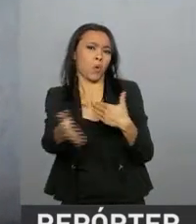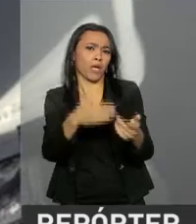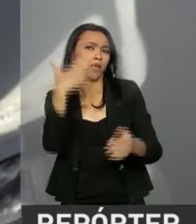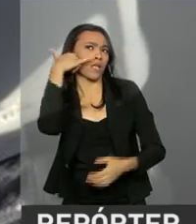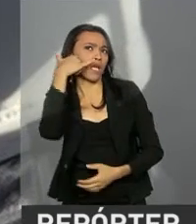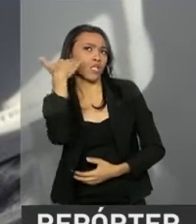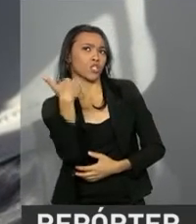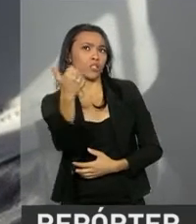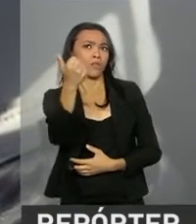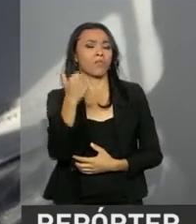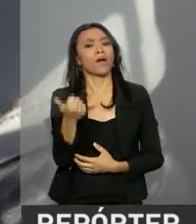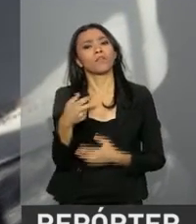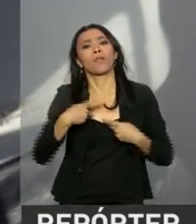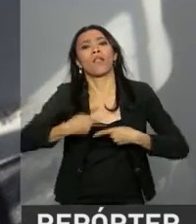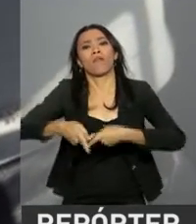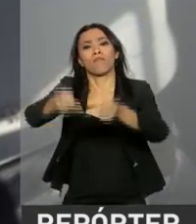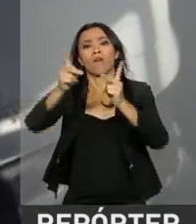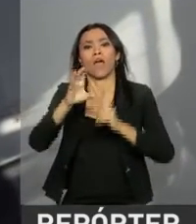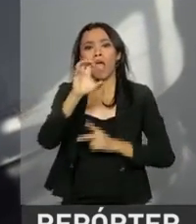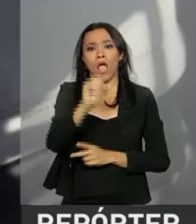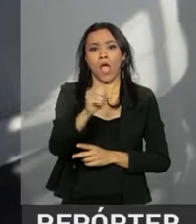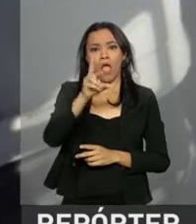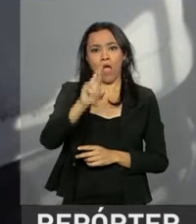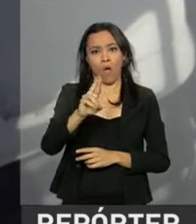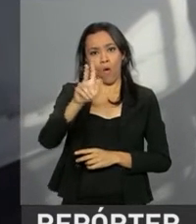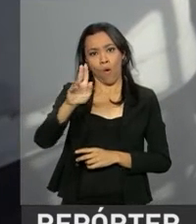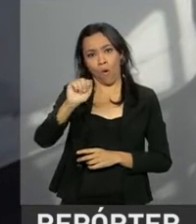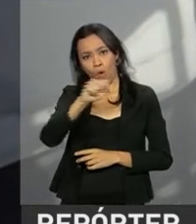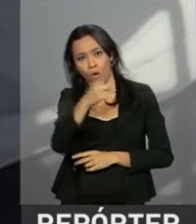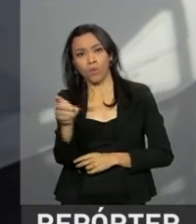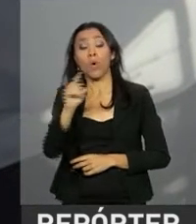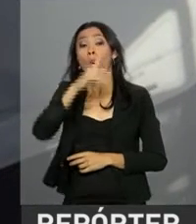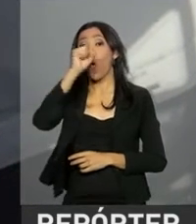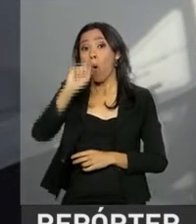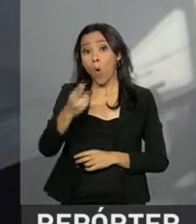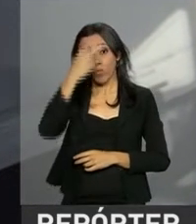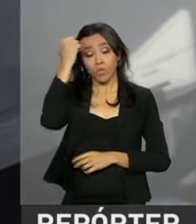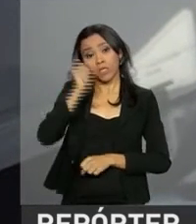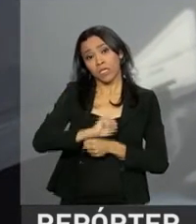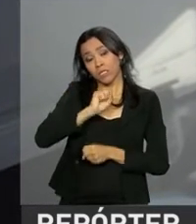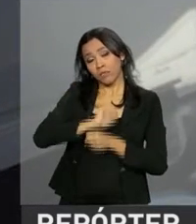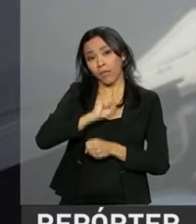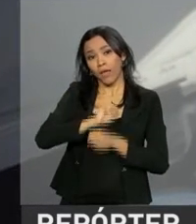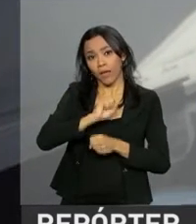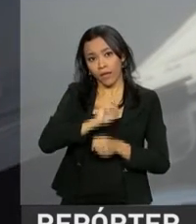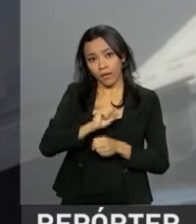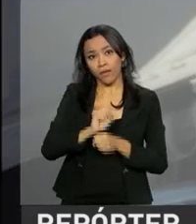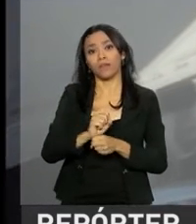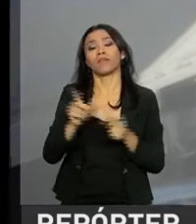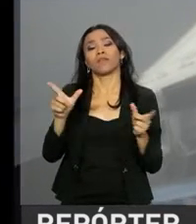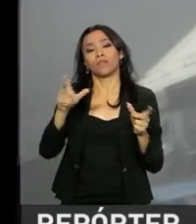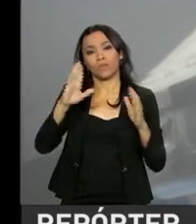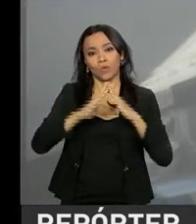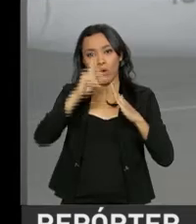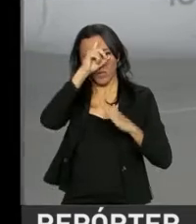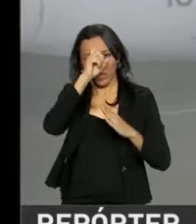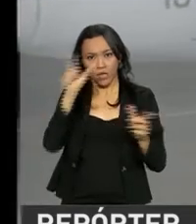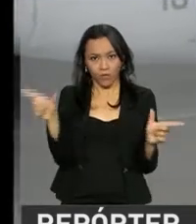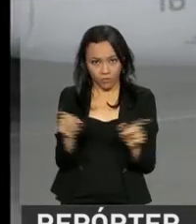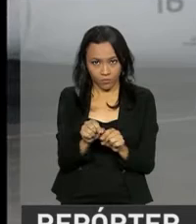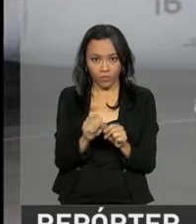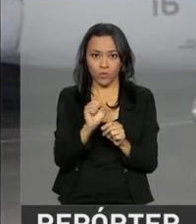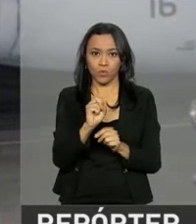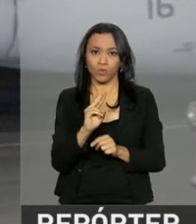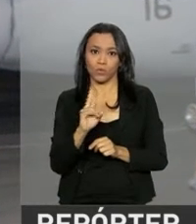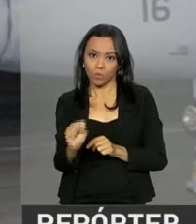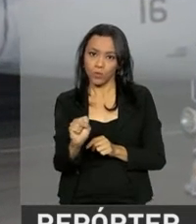chamado de transporte de órgãos ou de pacientes que aguardam transplantes no Sistema Único de Saúde. Os órgãos e